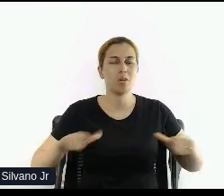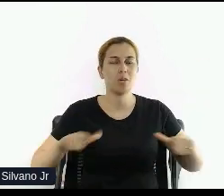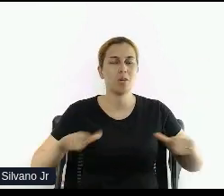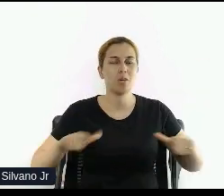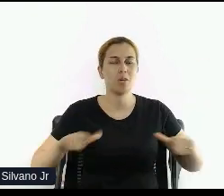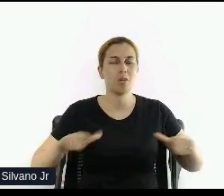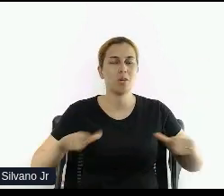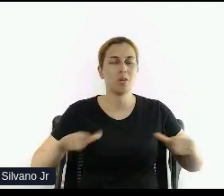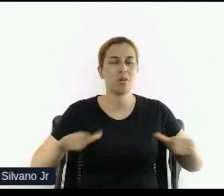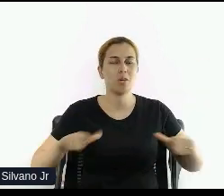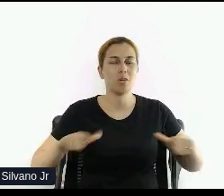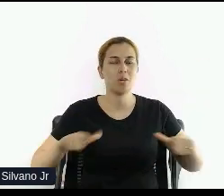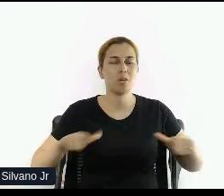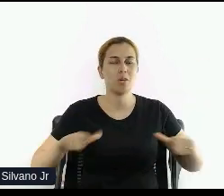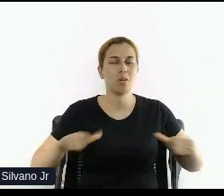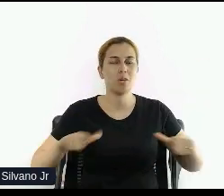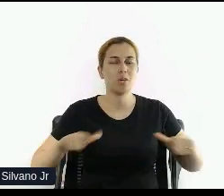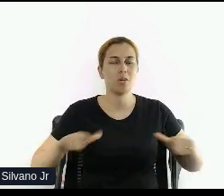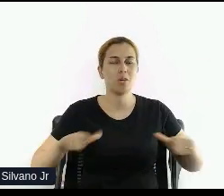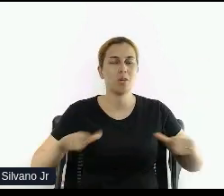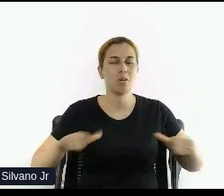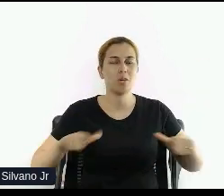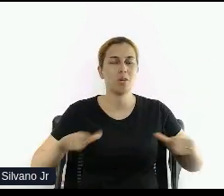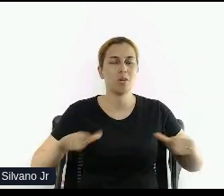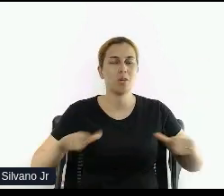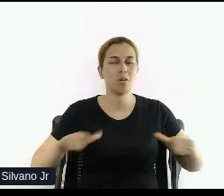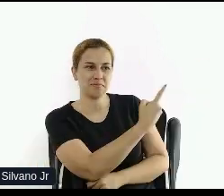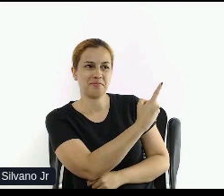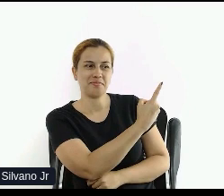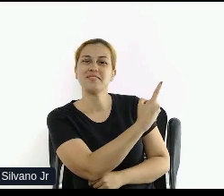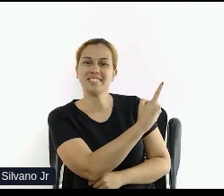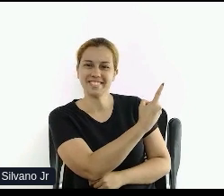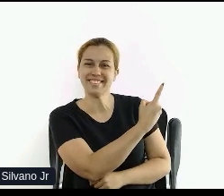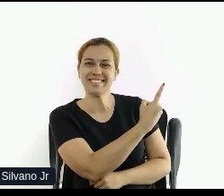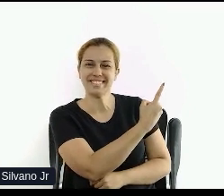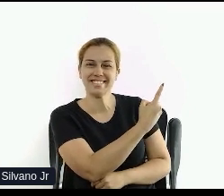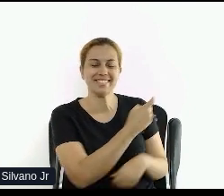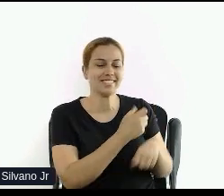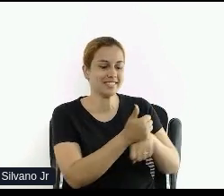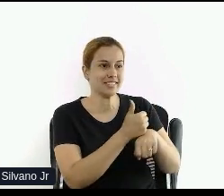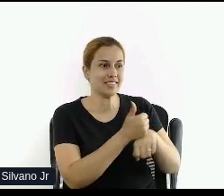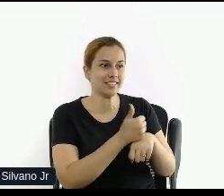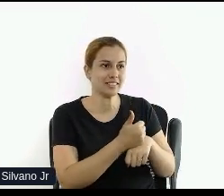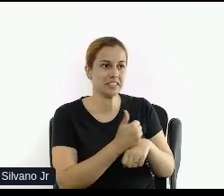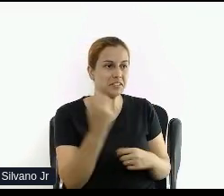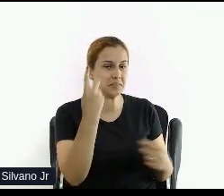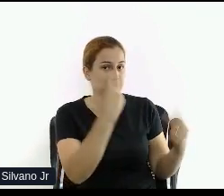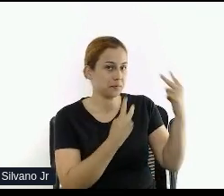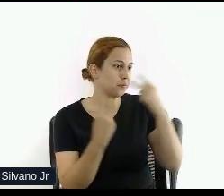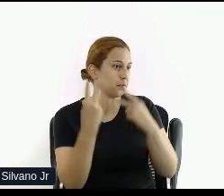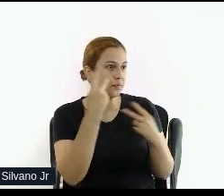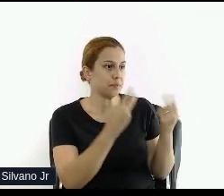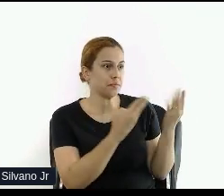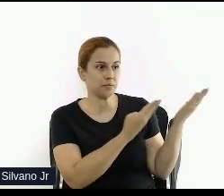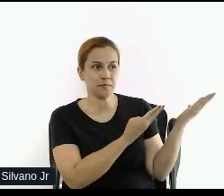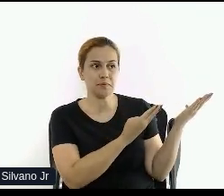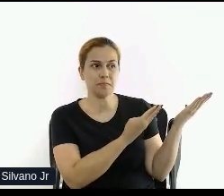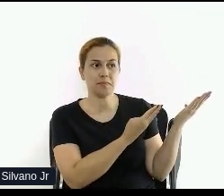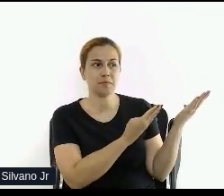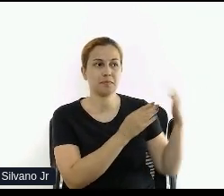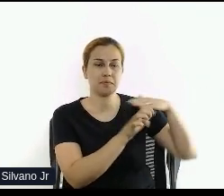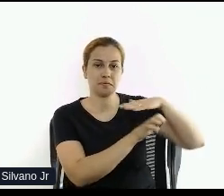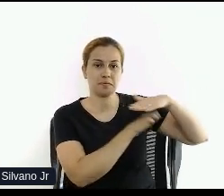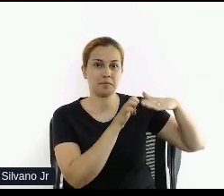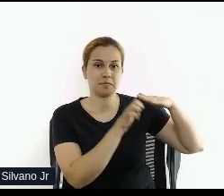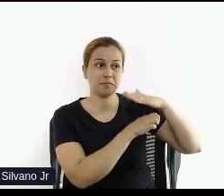essa sou eu, tanto profissionalmente quanto visualmente, então eu acabei de fazer minha autodescrição. E